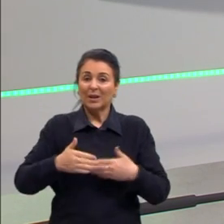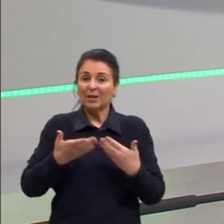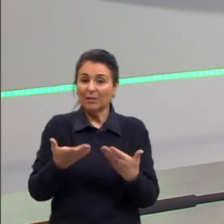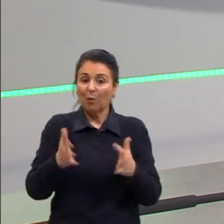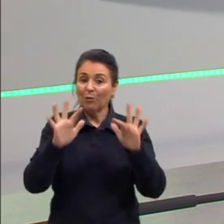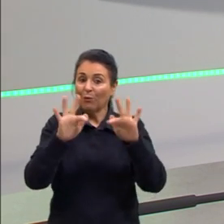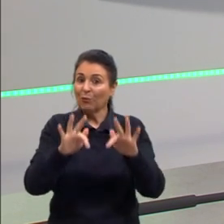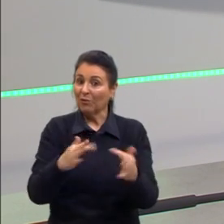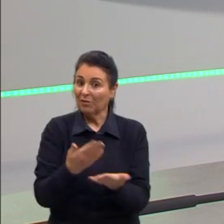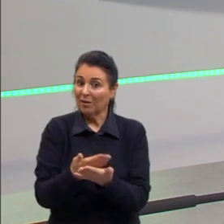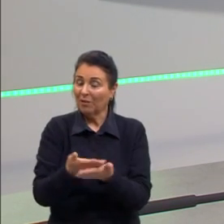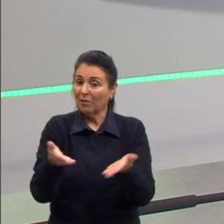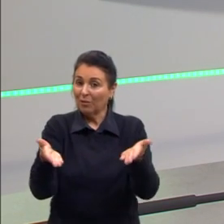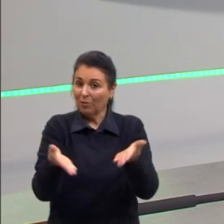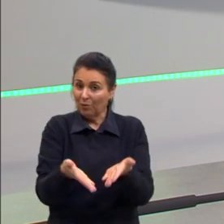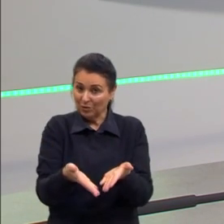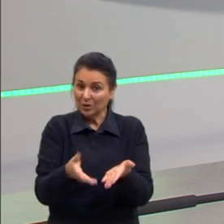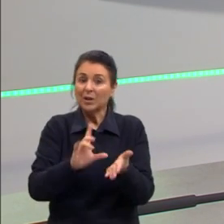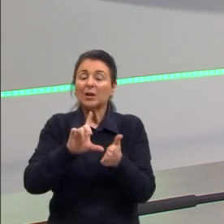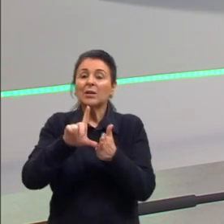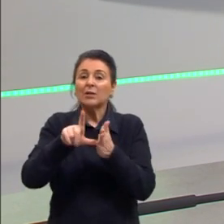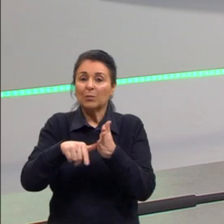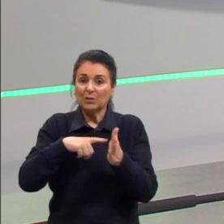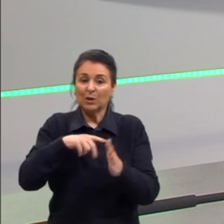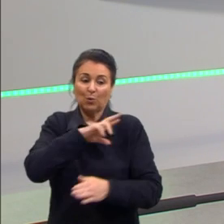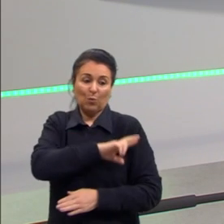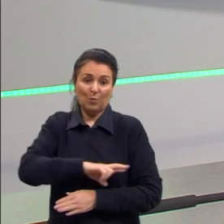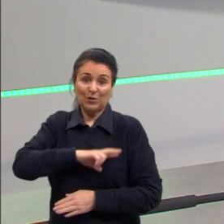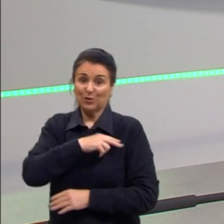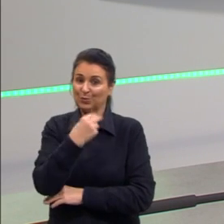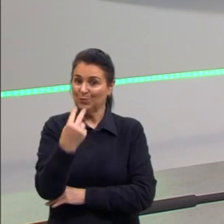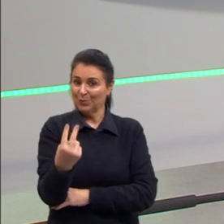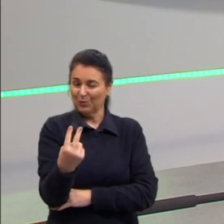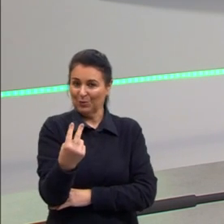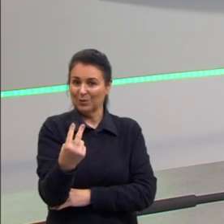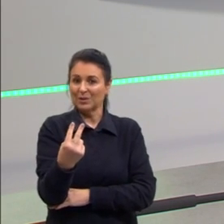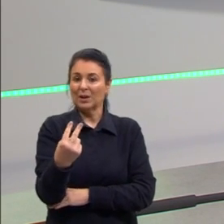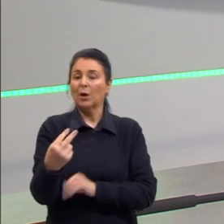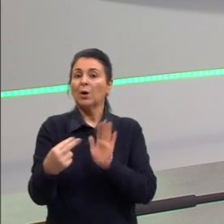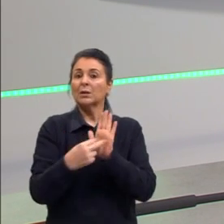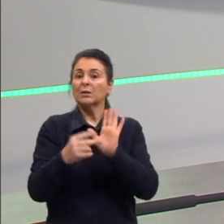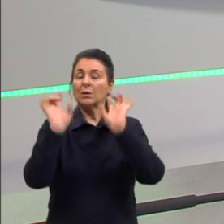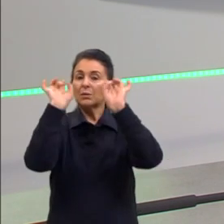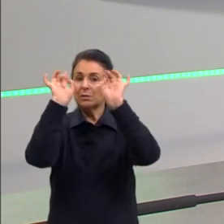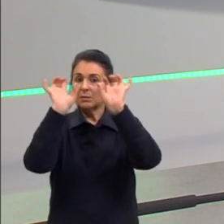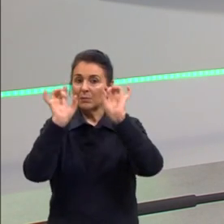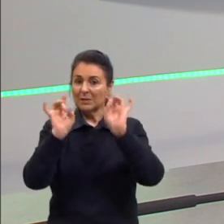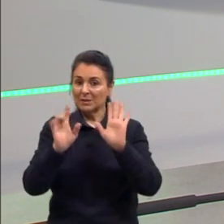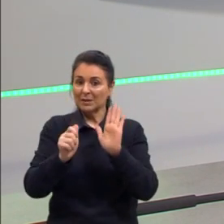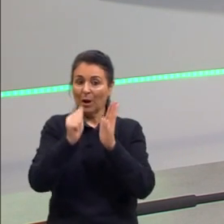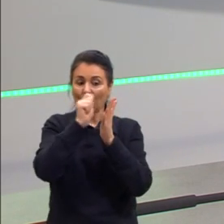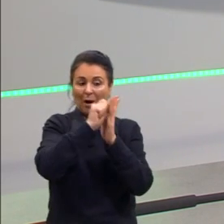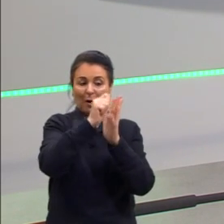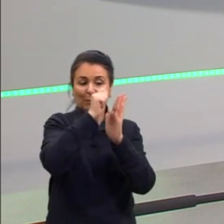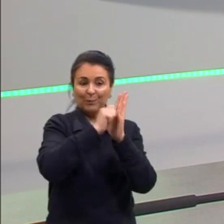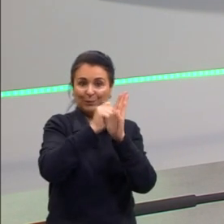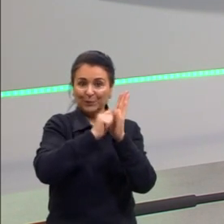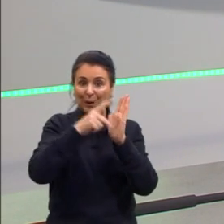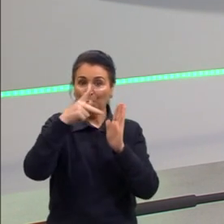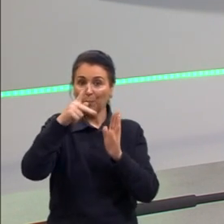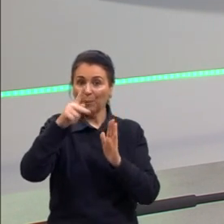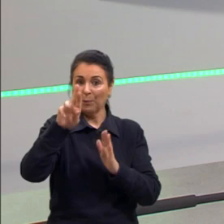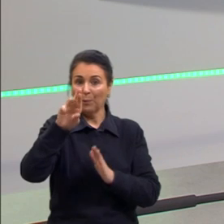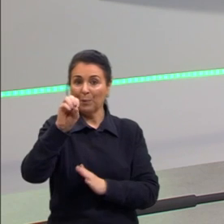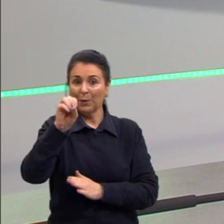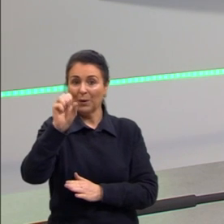encerra a aula de hoje. Nós vamos partir depois para o Romantismo 2. Vamos dar uma atenção especial à prosa. E espero que vocês